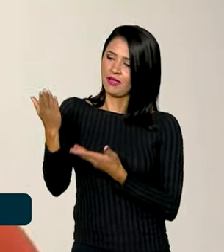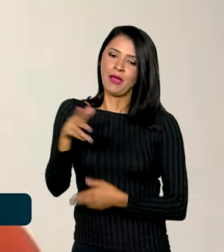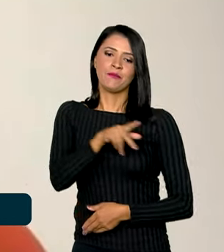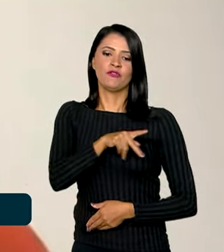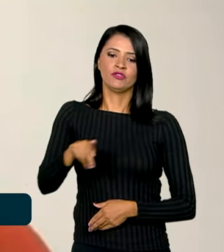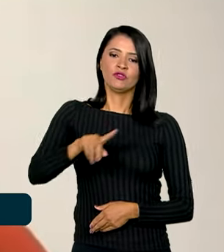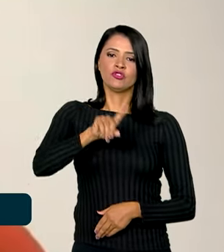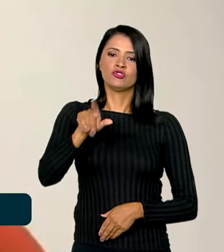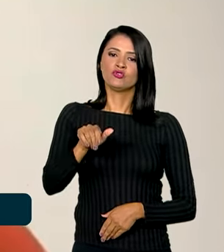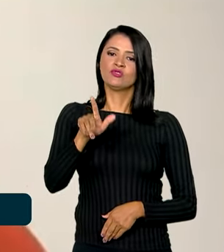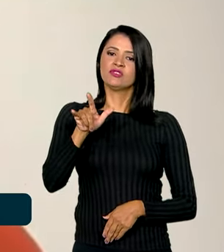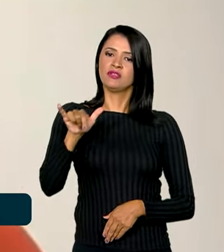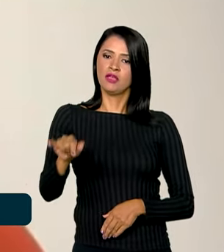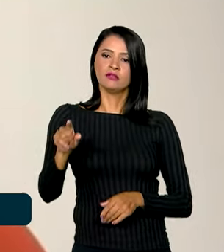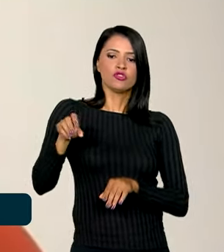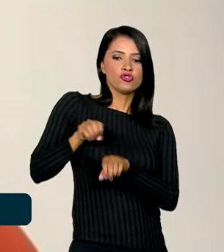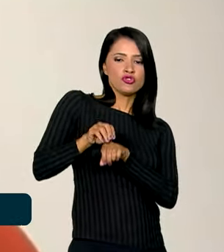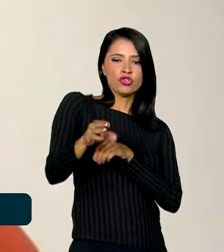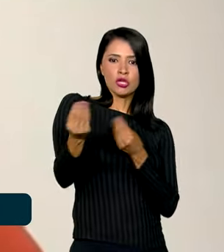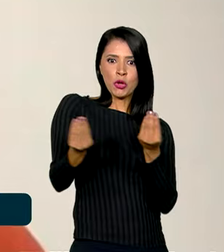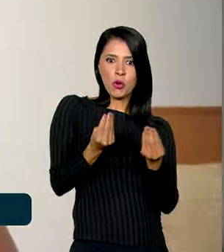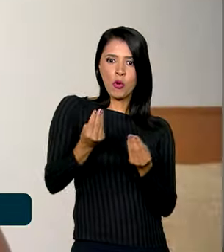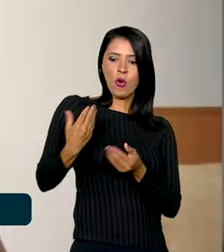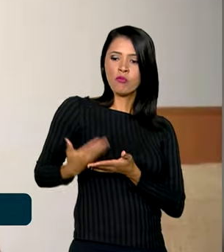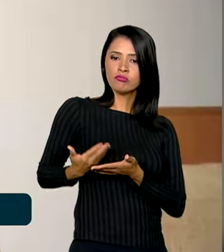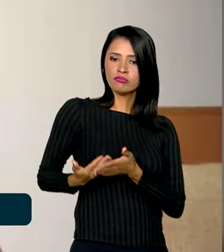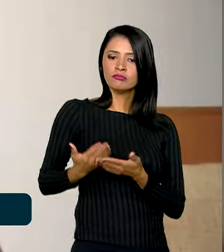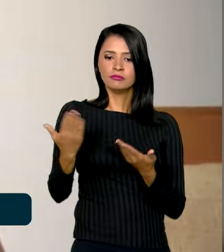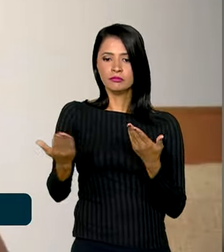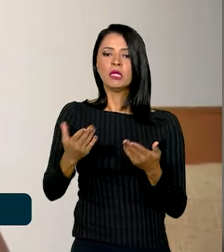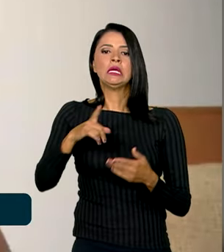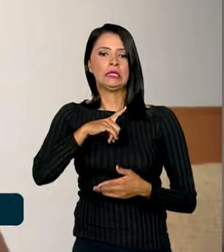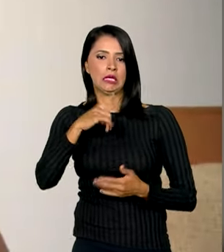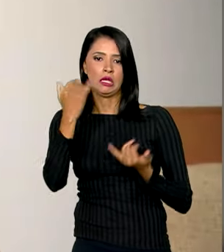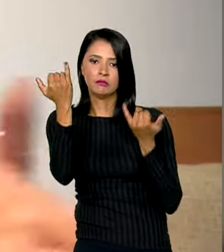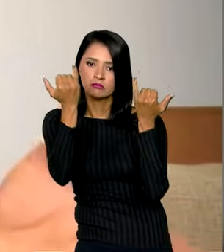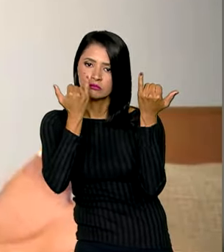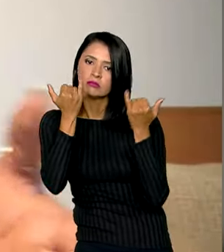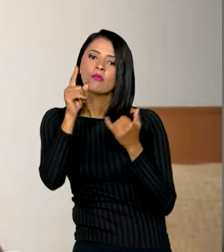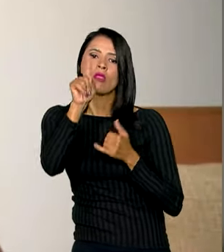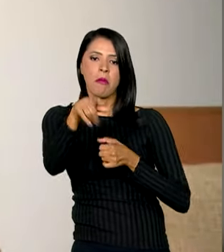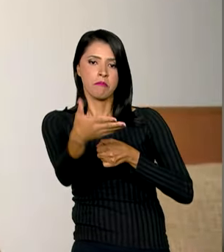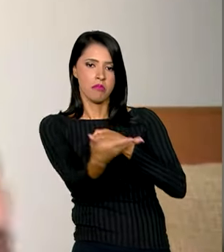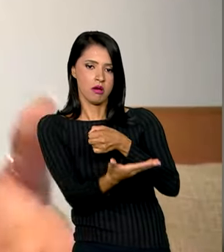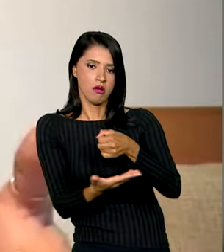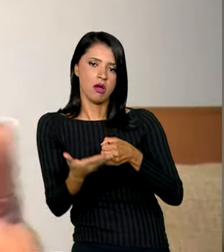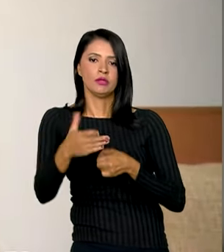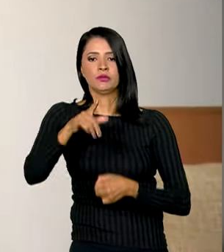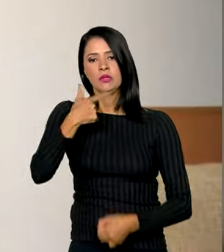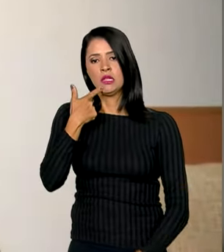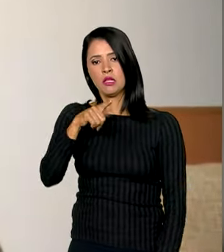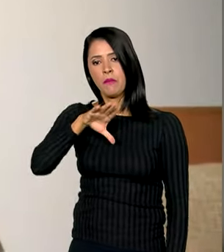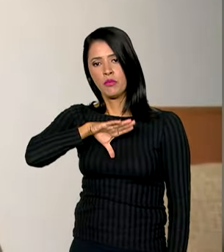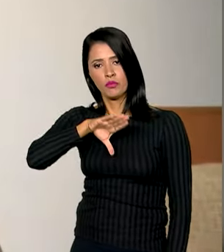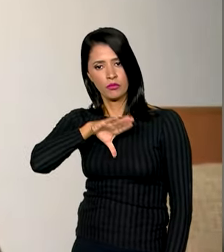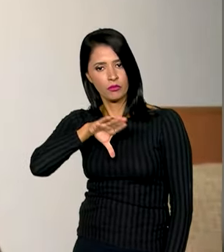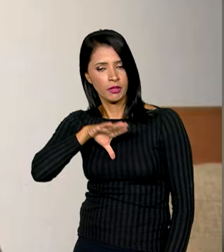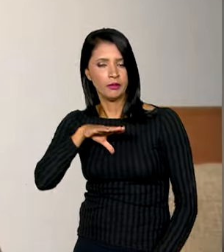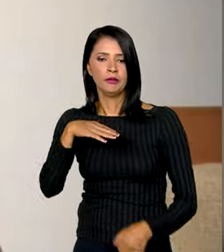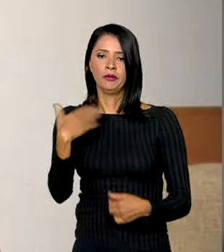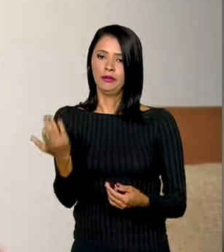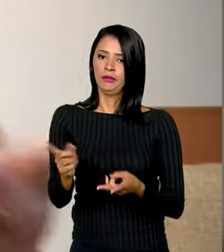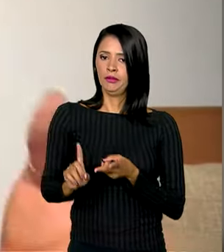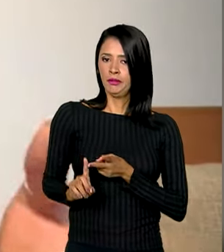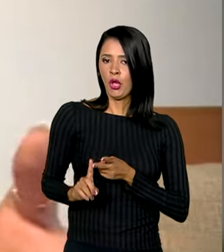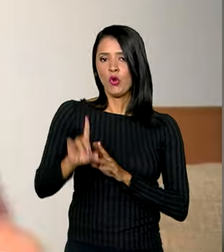Suzeli dá dicas de como se preparar. Tem conhecimentos que são básicos, né? Língua portuguesa, a questão,